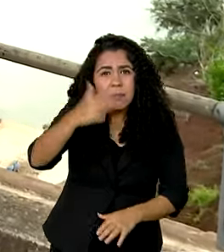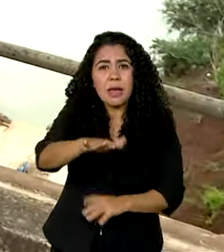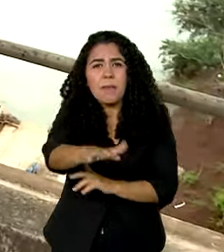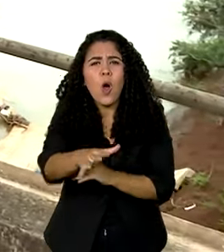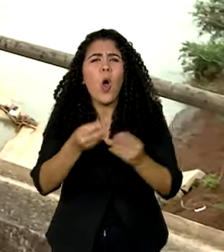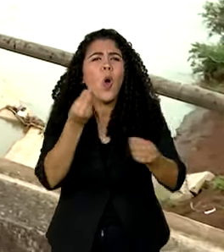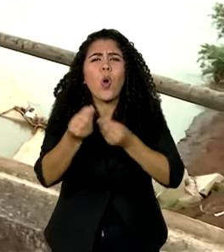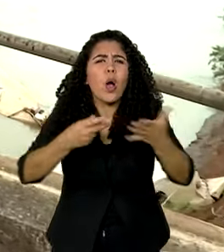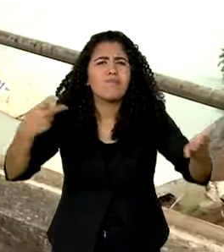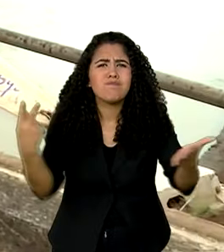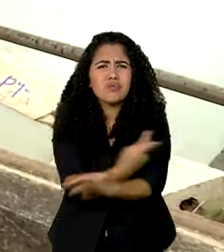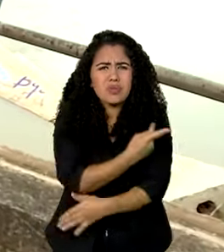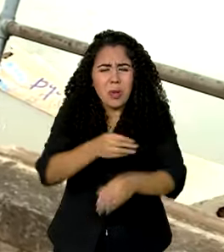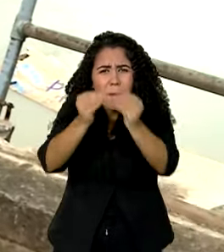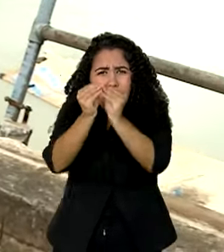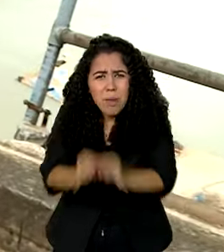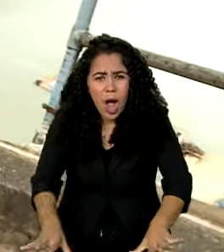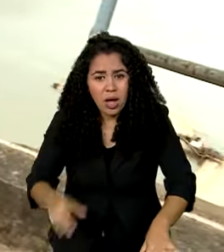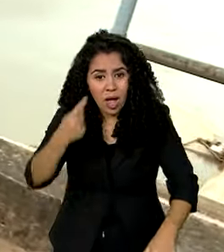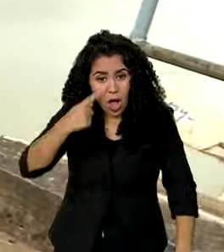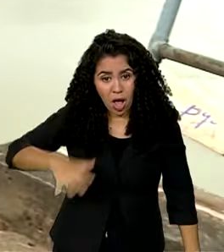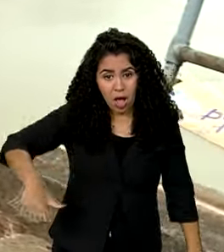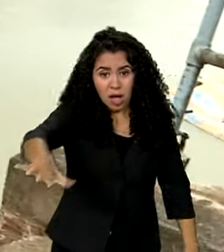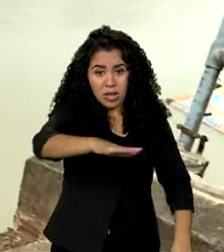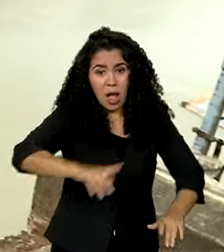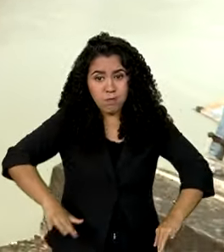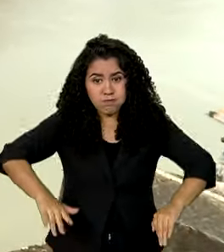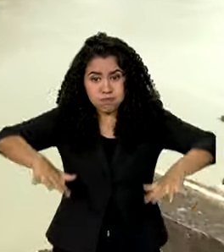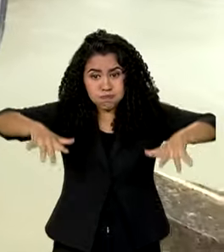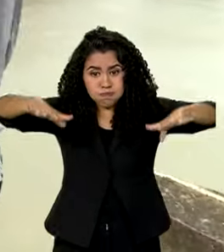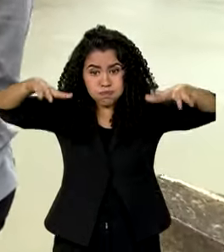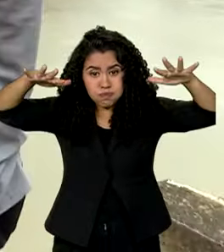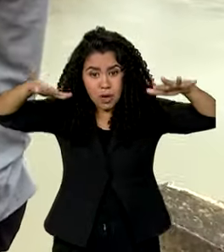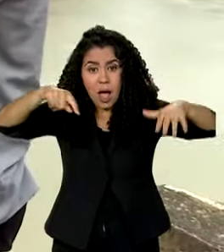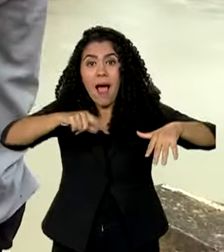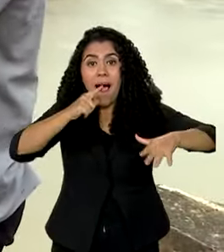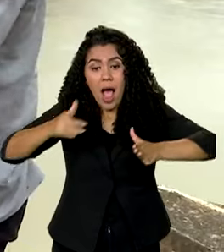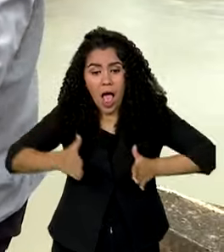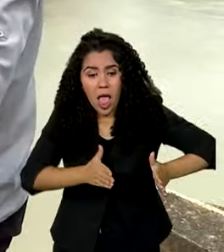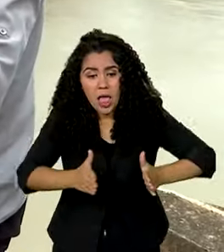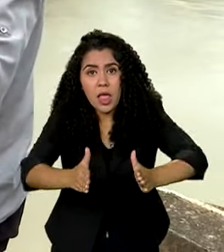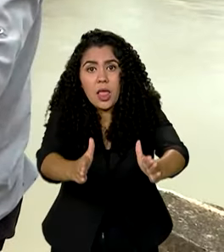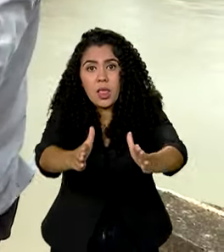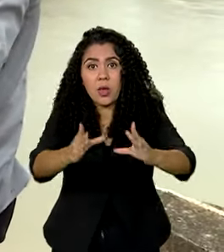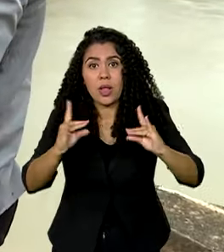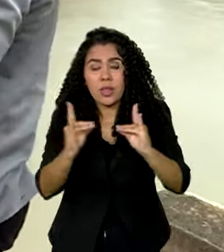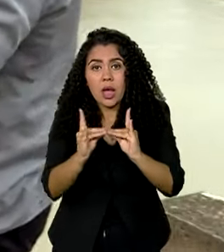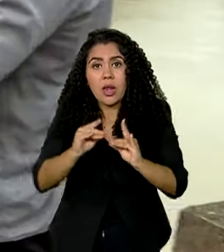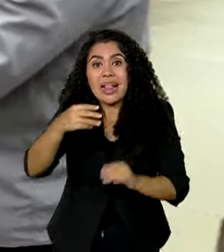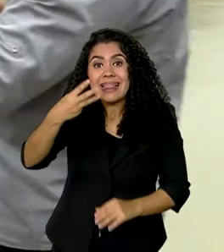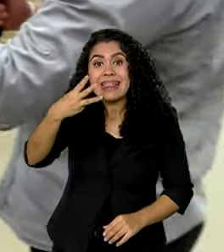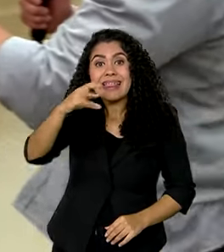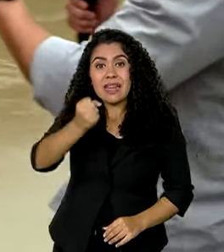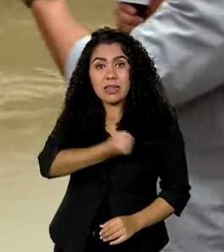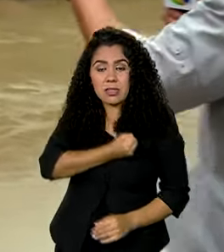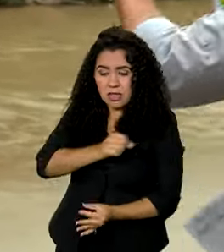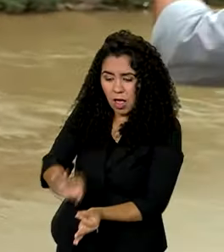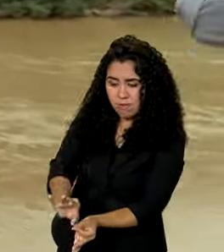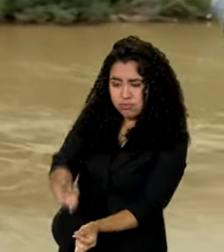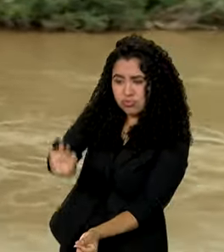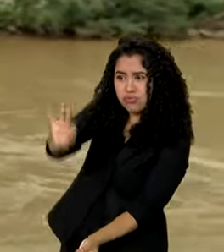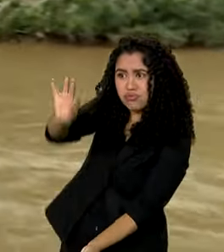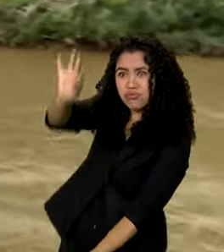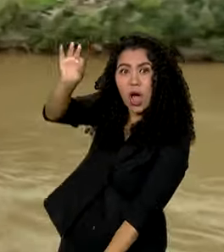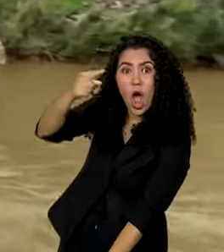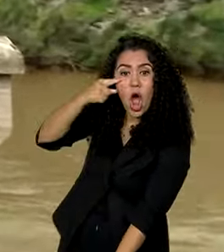tragédia, todo esse espaço onde a gente está ficou submerso. O Rio Itacoari subiu 30 metros. Ainda dá para ver a marca do